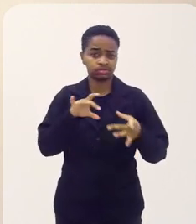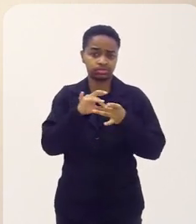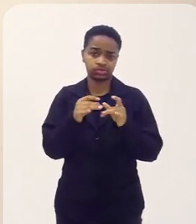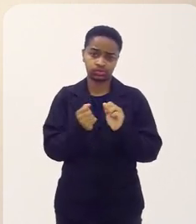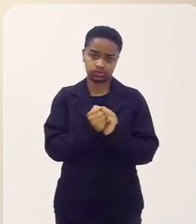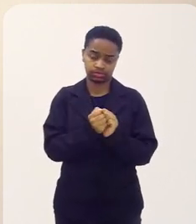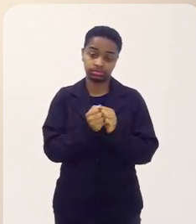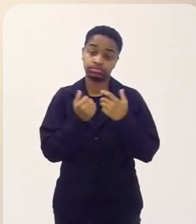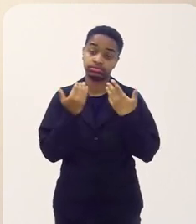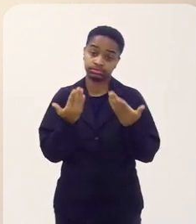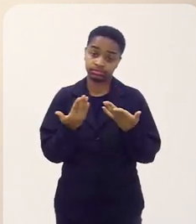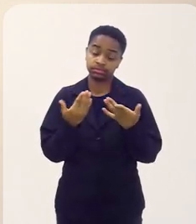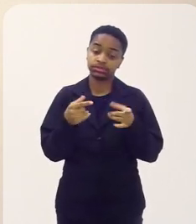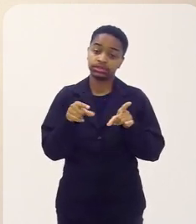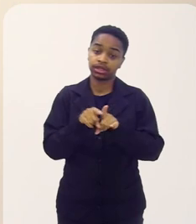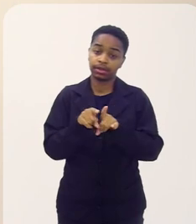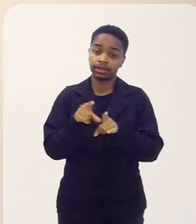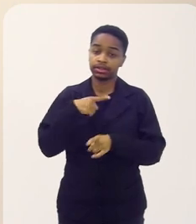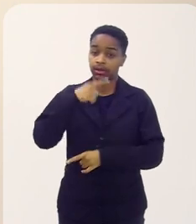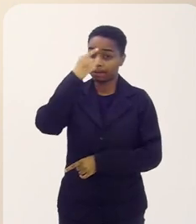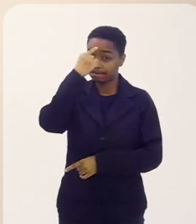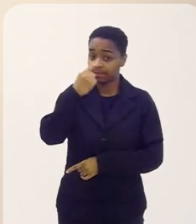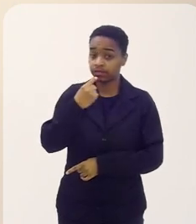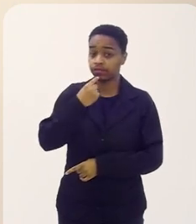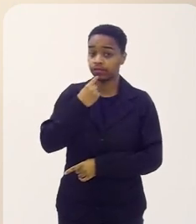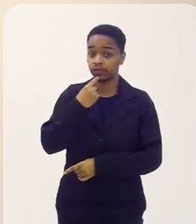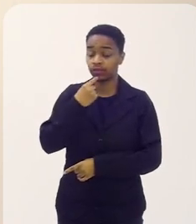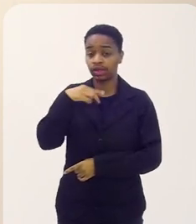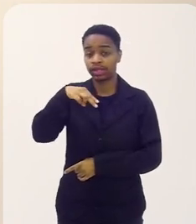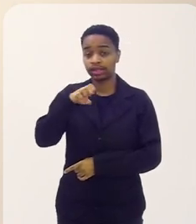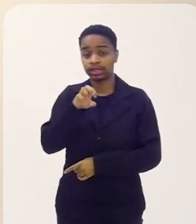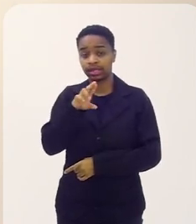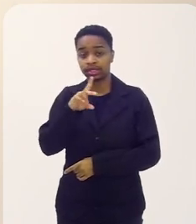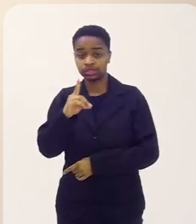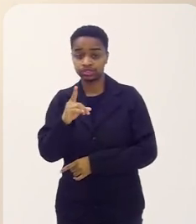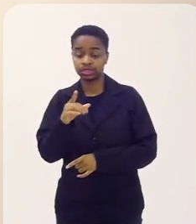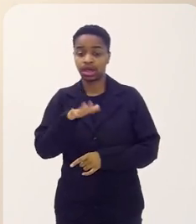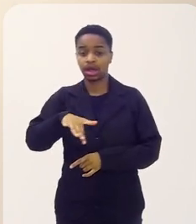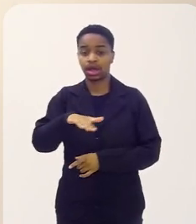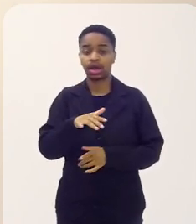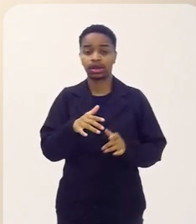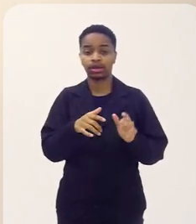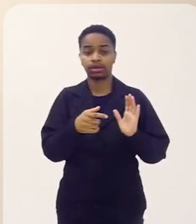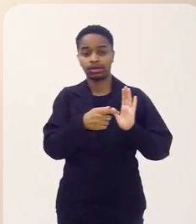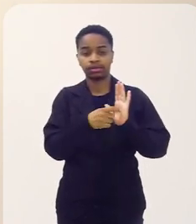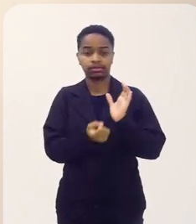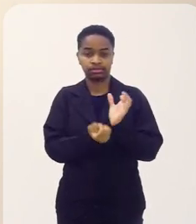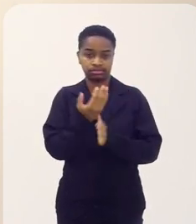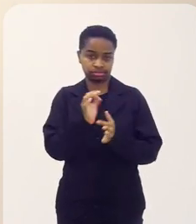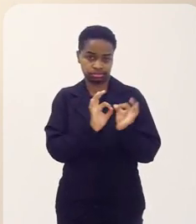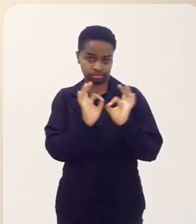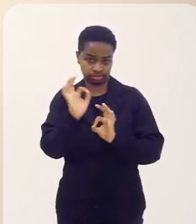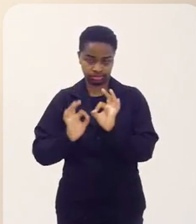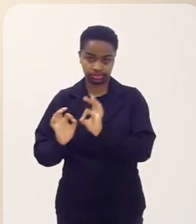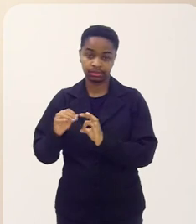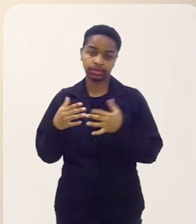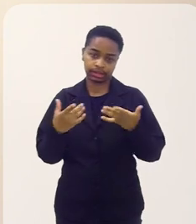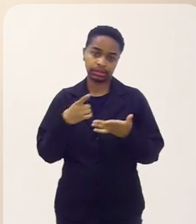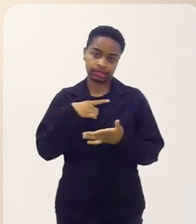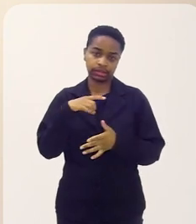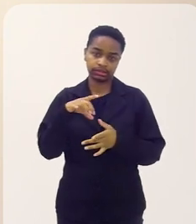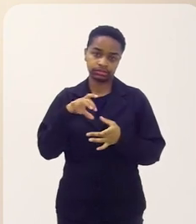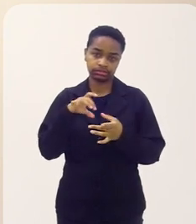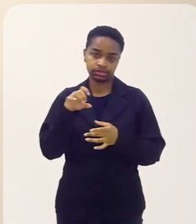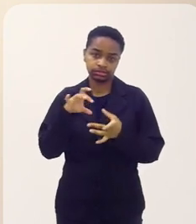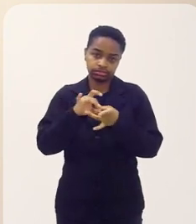criativas que envolvem e também temos o perfil do cara no nerd clássico que é a parte da programação que ai realmente ele vai ter uma